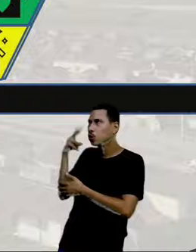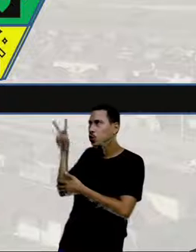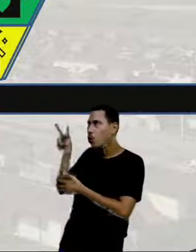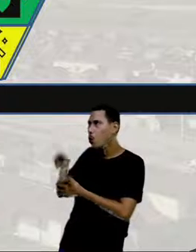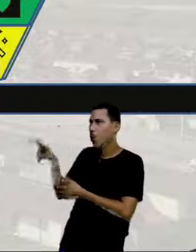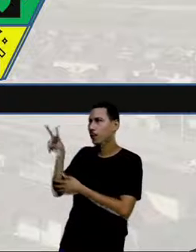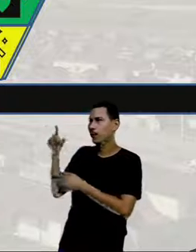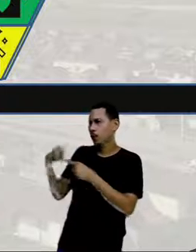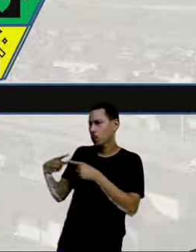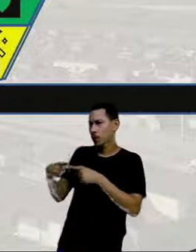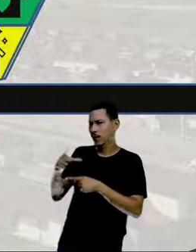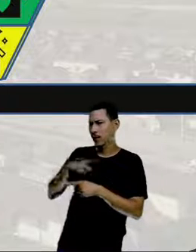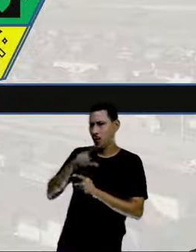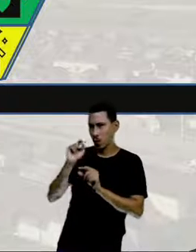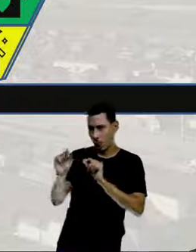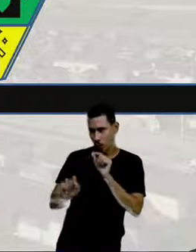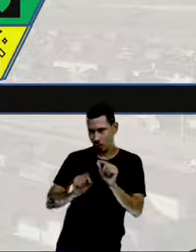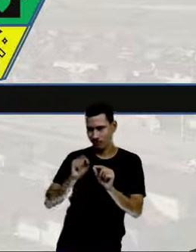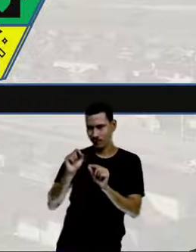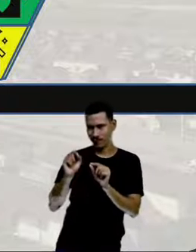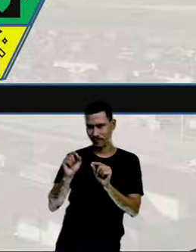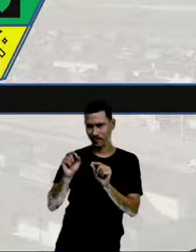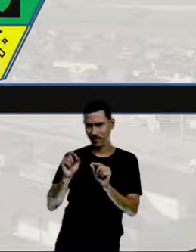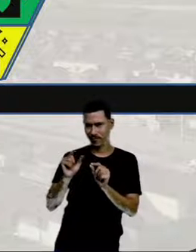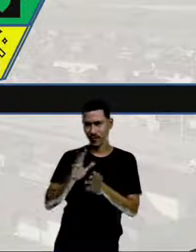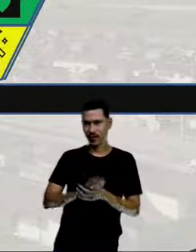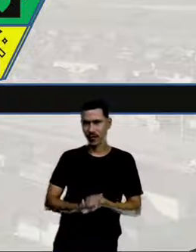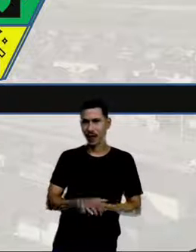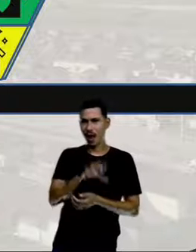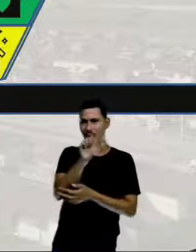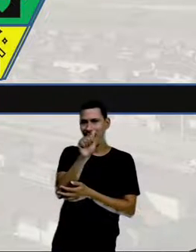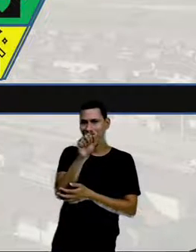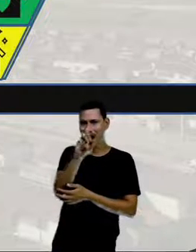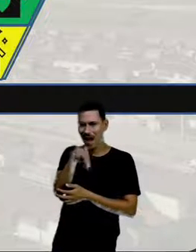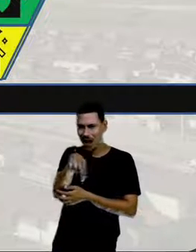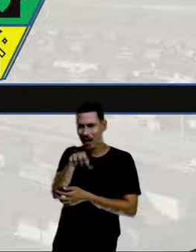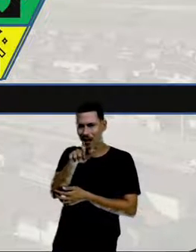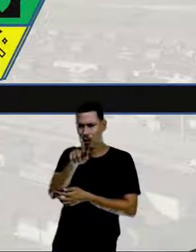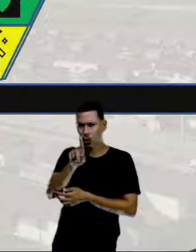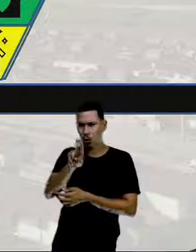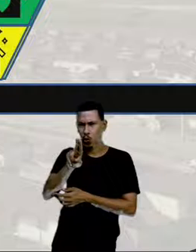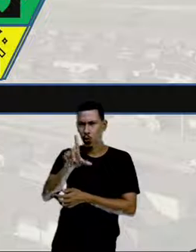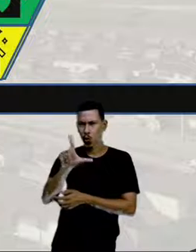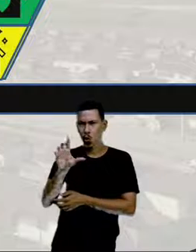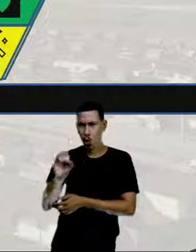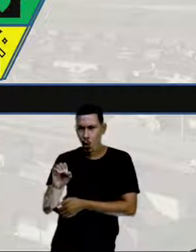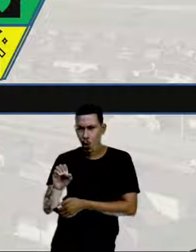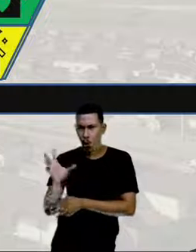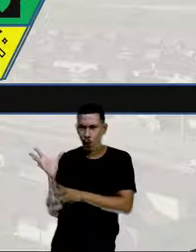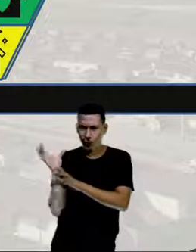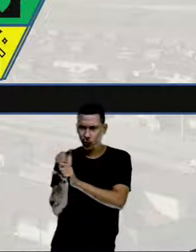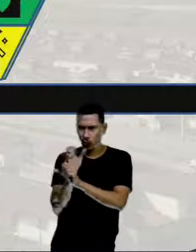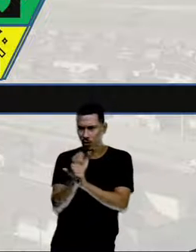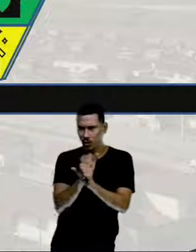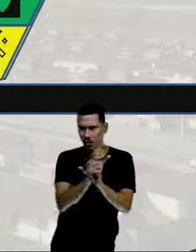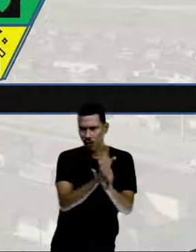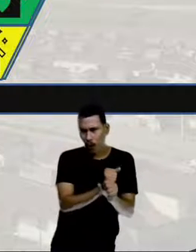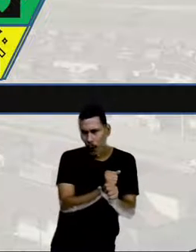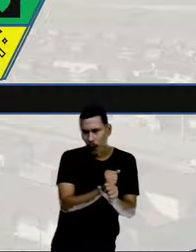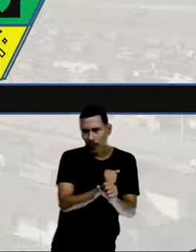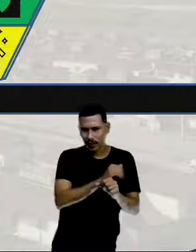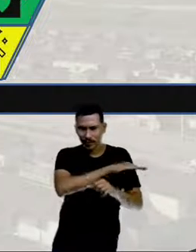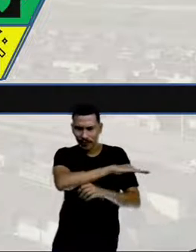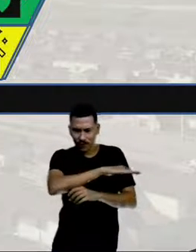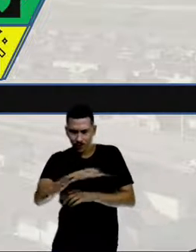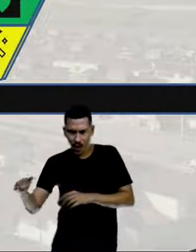tem uma angulação que ela é totalmente aqui, essa é horizontal e essa é